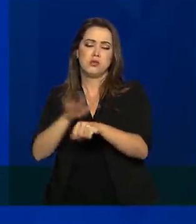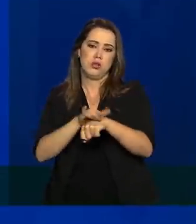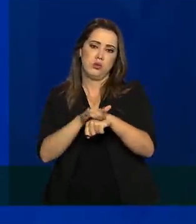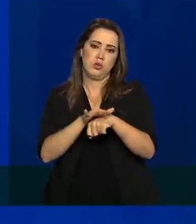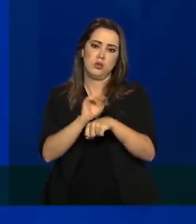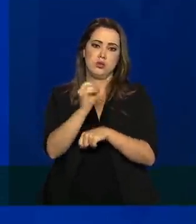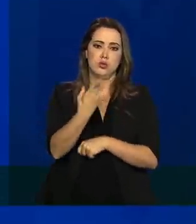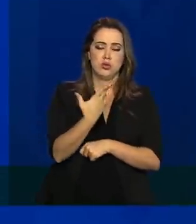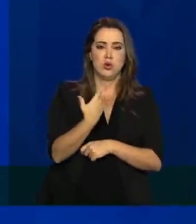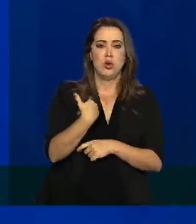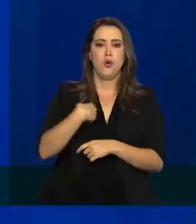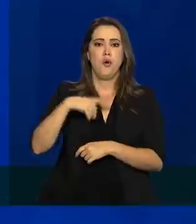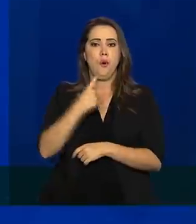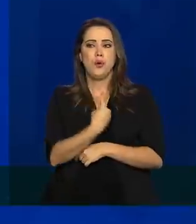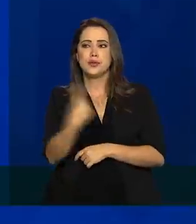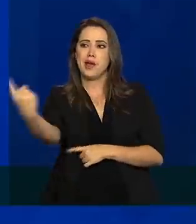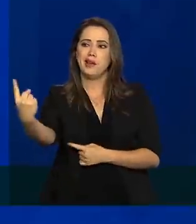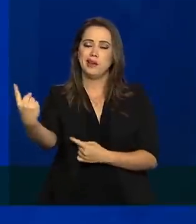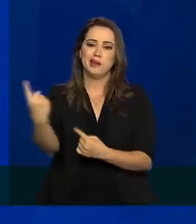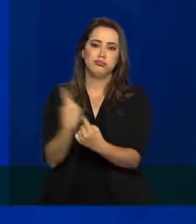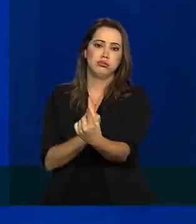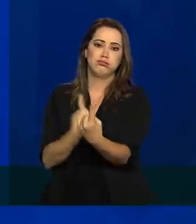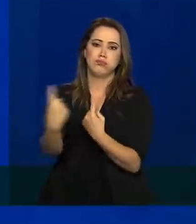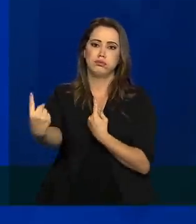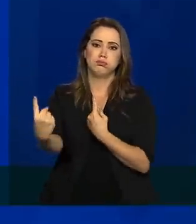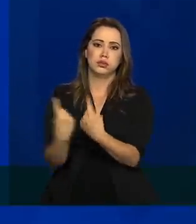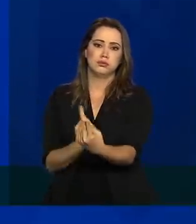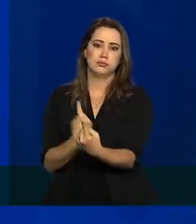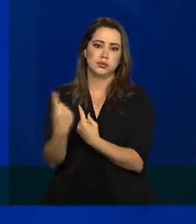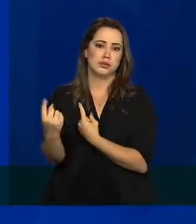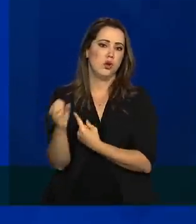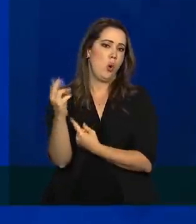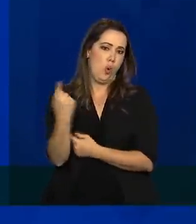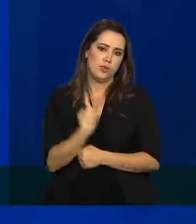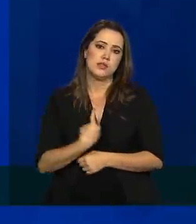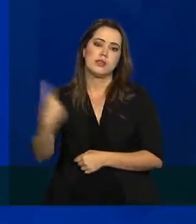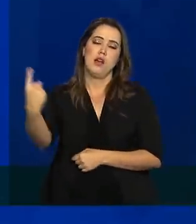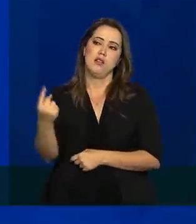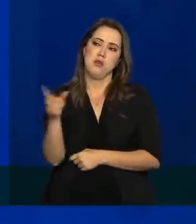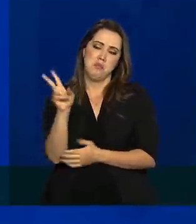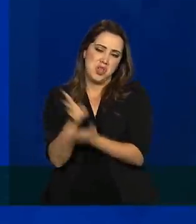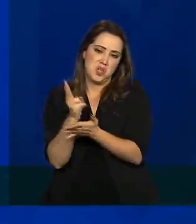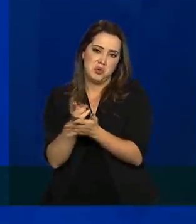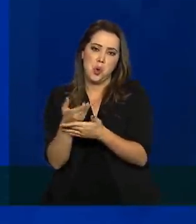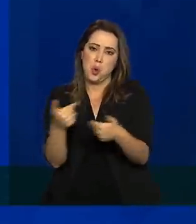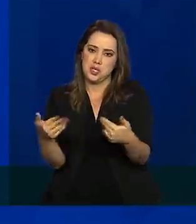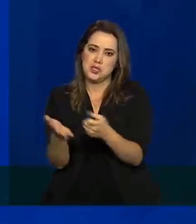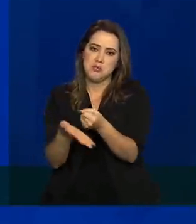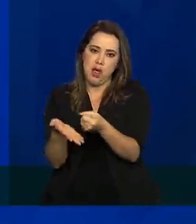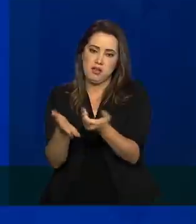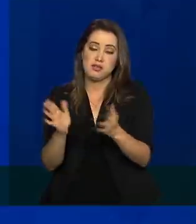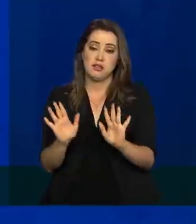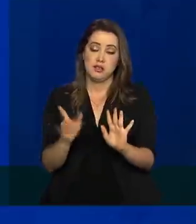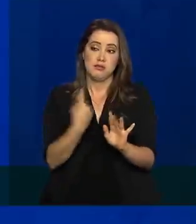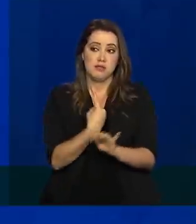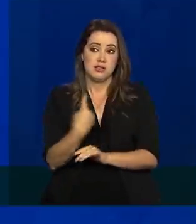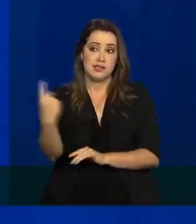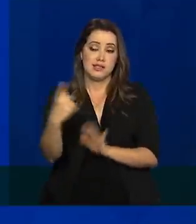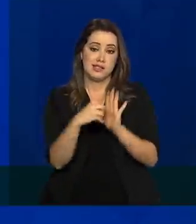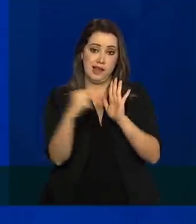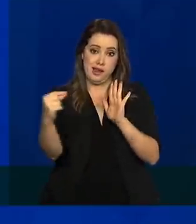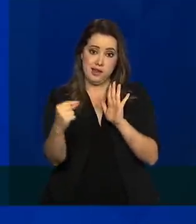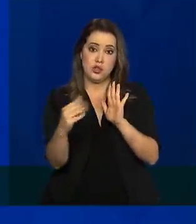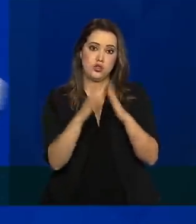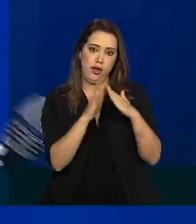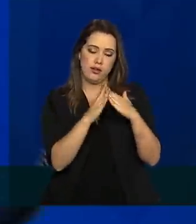ou saíam diariamente ou saíam apenas em atividades essenciais. Diante desse cenário, haverá alguma mudança